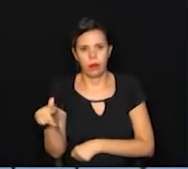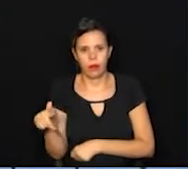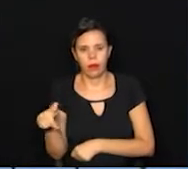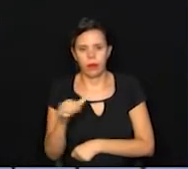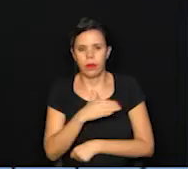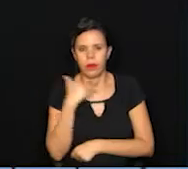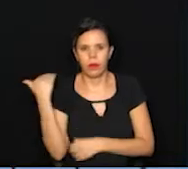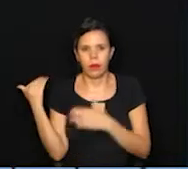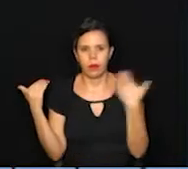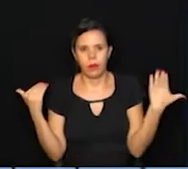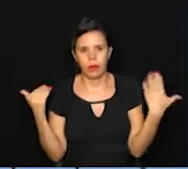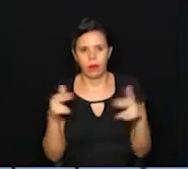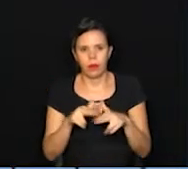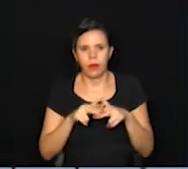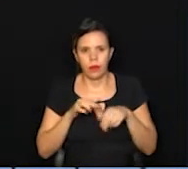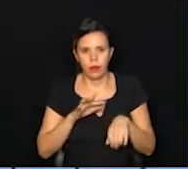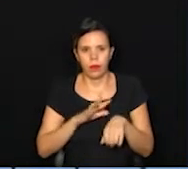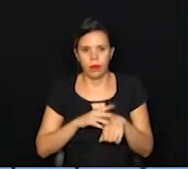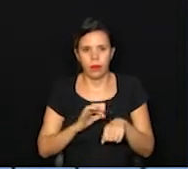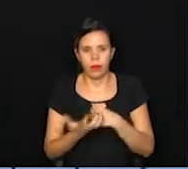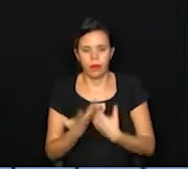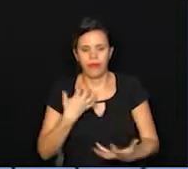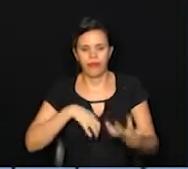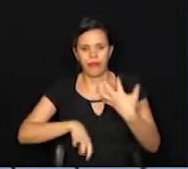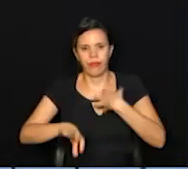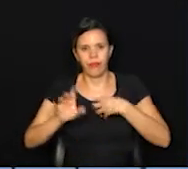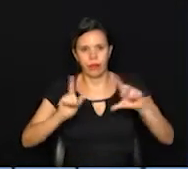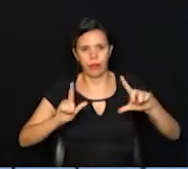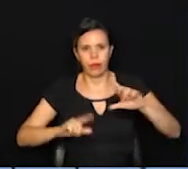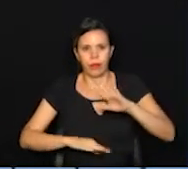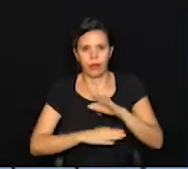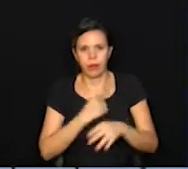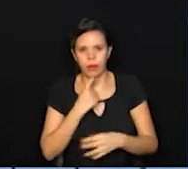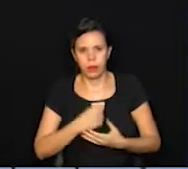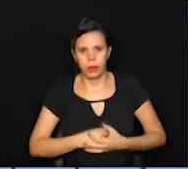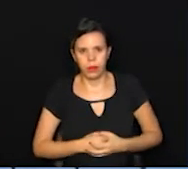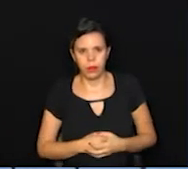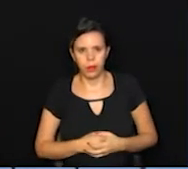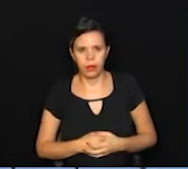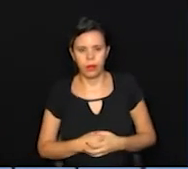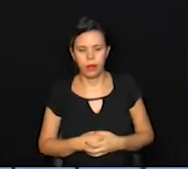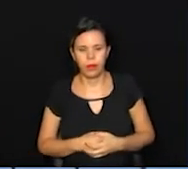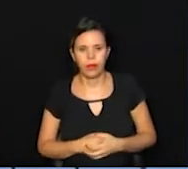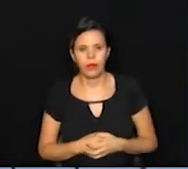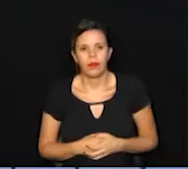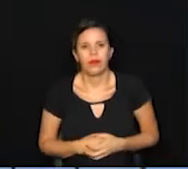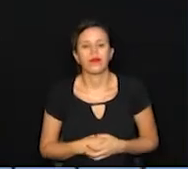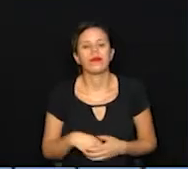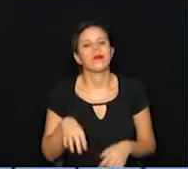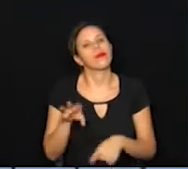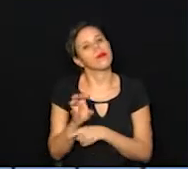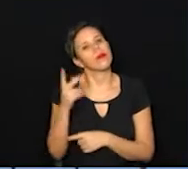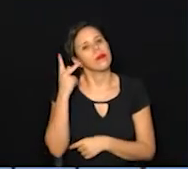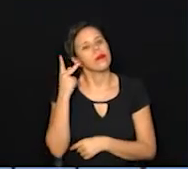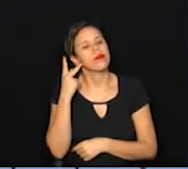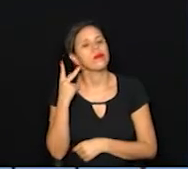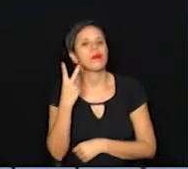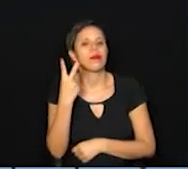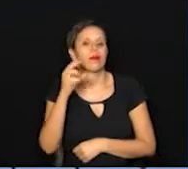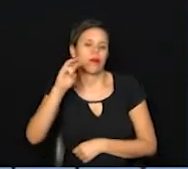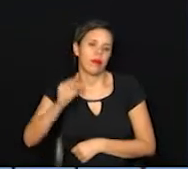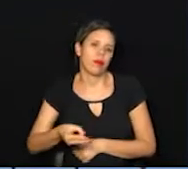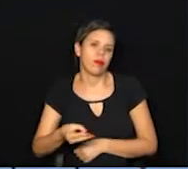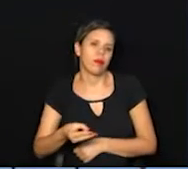mortes devido à doença e ficam aqui as condolências da TV Câmara Campinas. No Estado de São Paulo, são 2